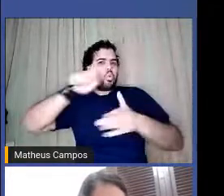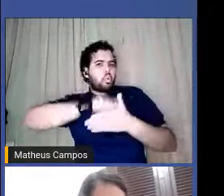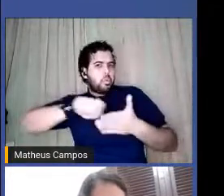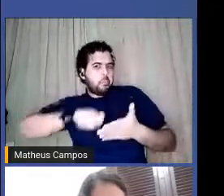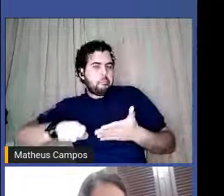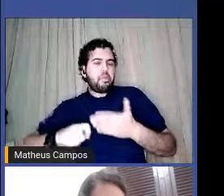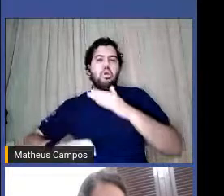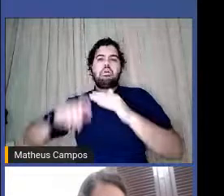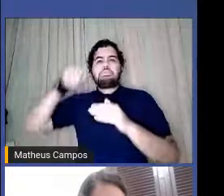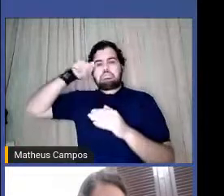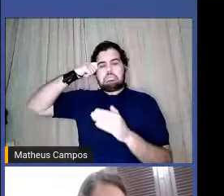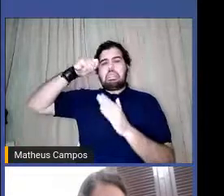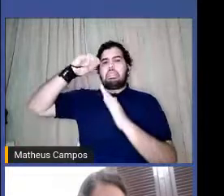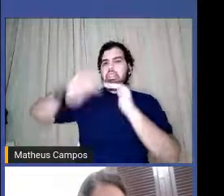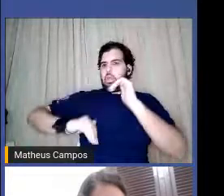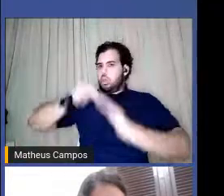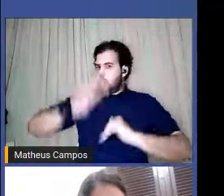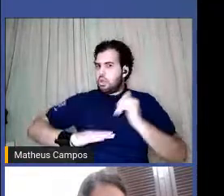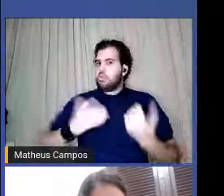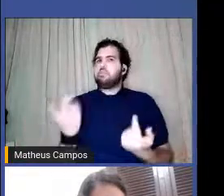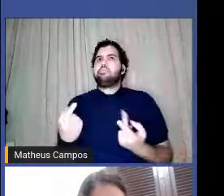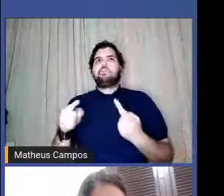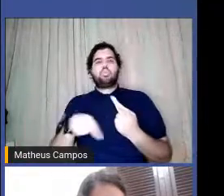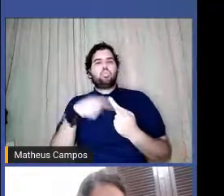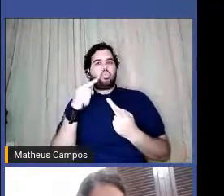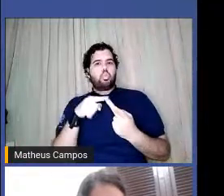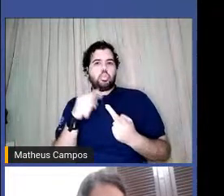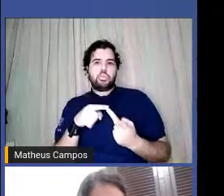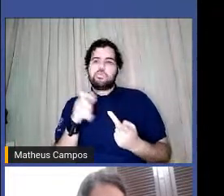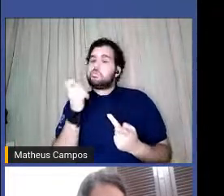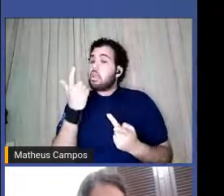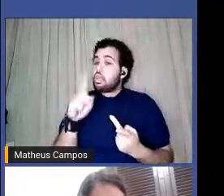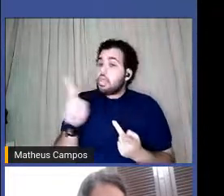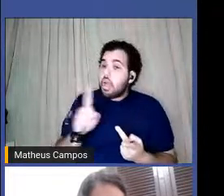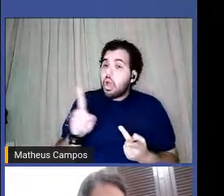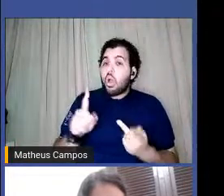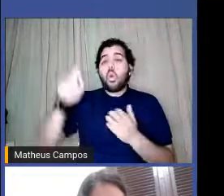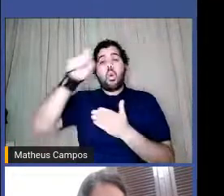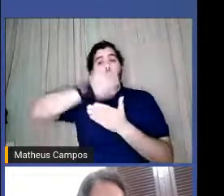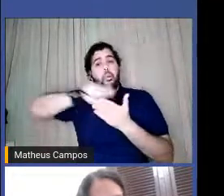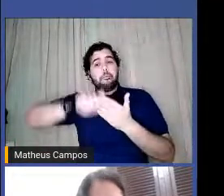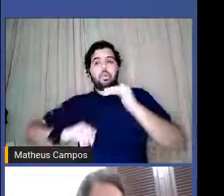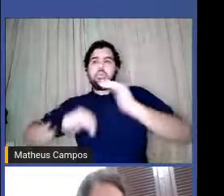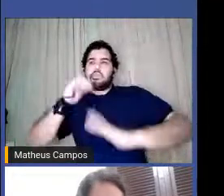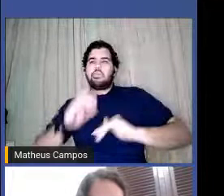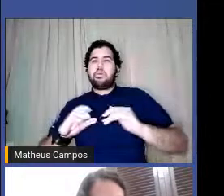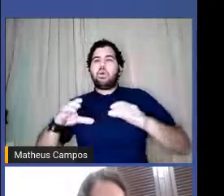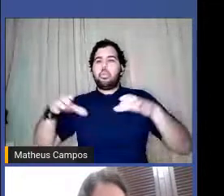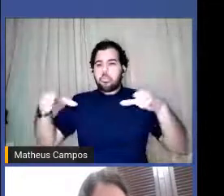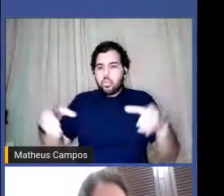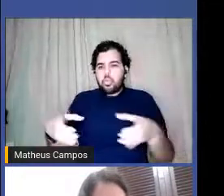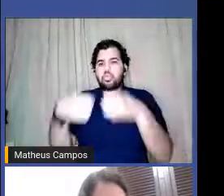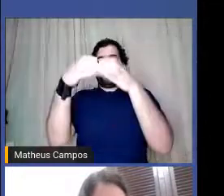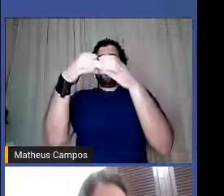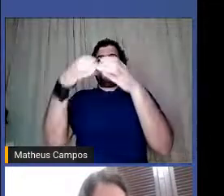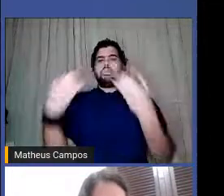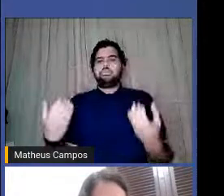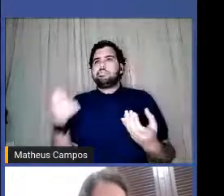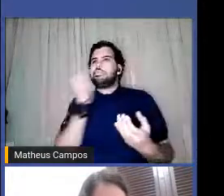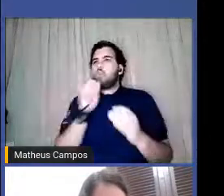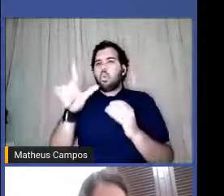que estão, que não são escritoras do cânone literário, assim, digamos.